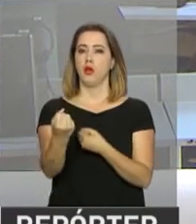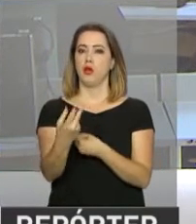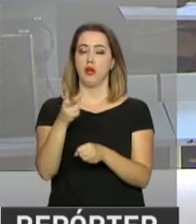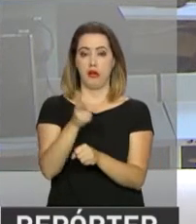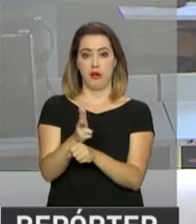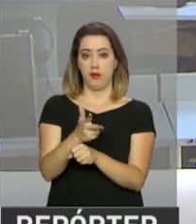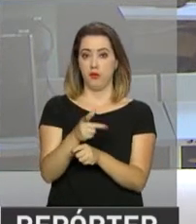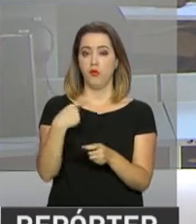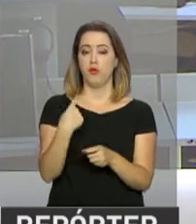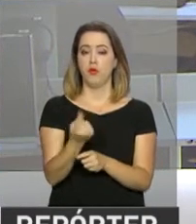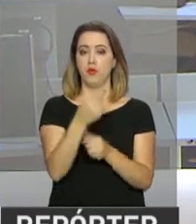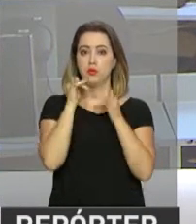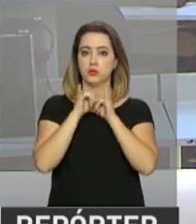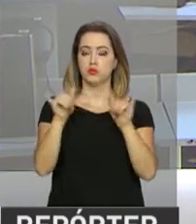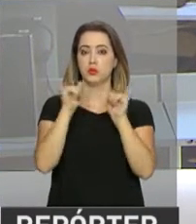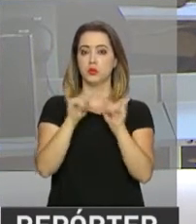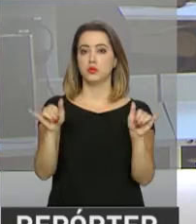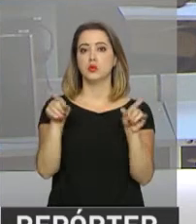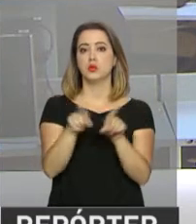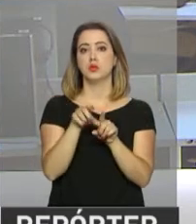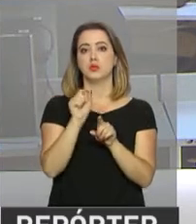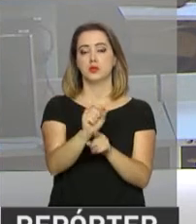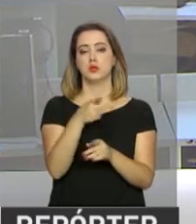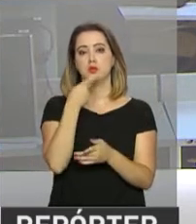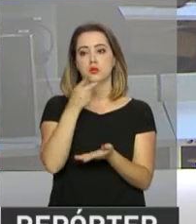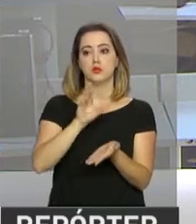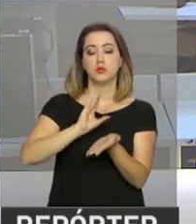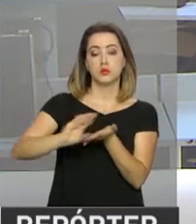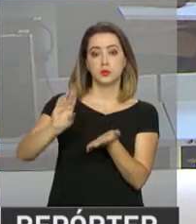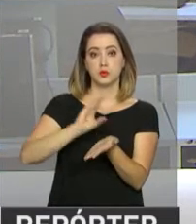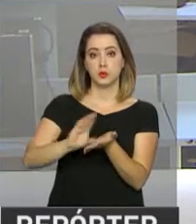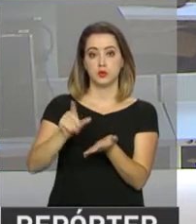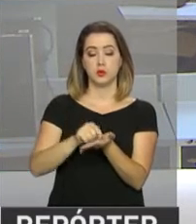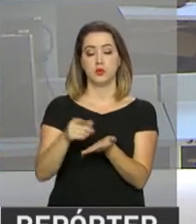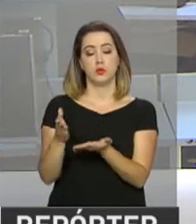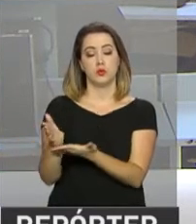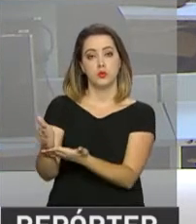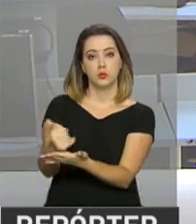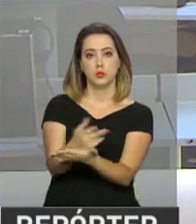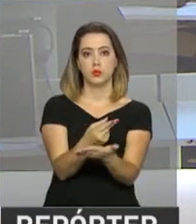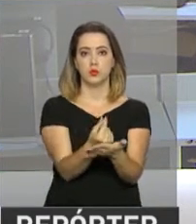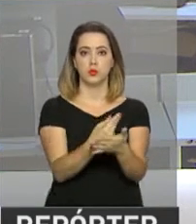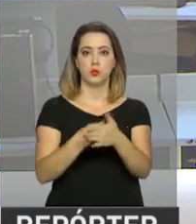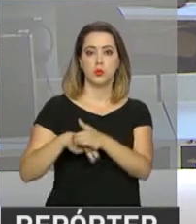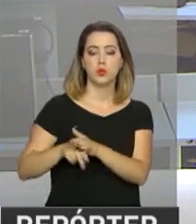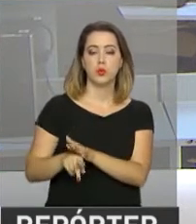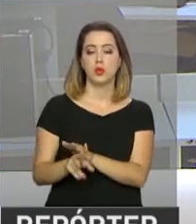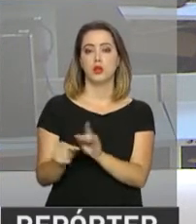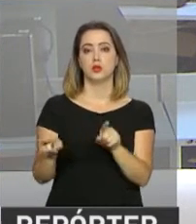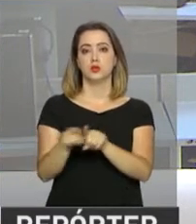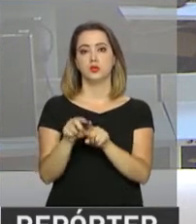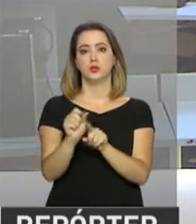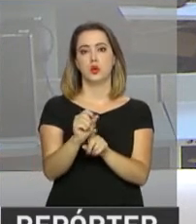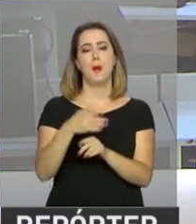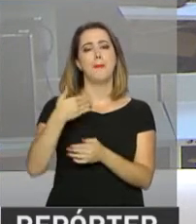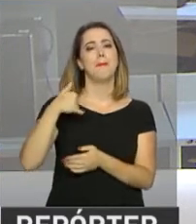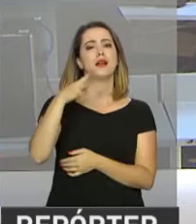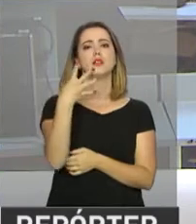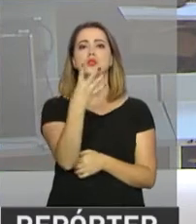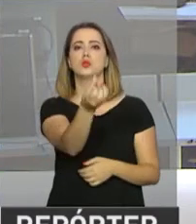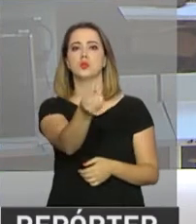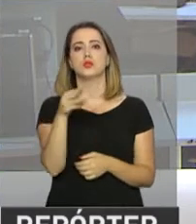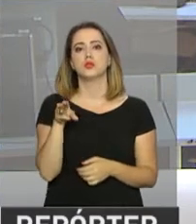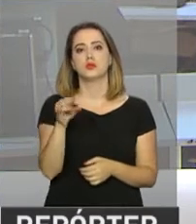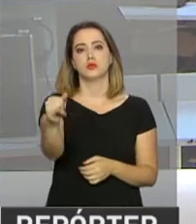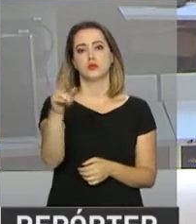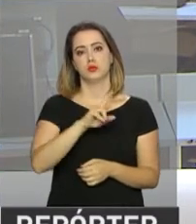o destino dos recursos da repatriação de bens não declarados mantidos no exterior. Foram arrecadados mais de 46 bilhões de